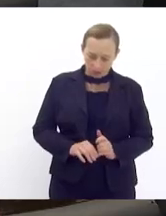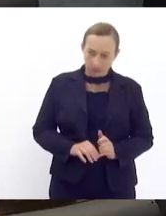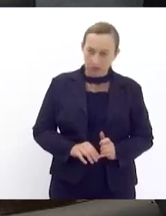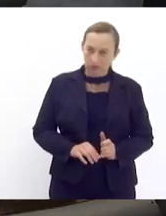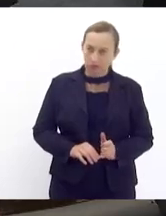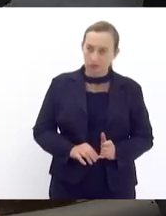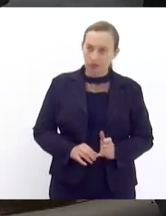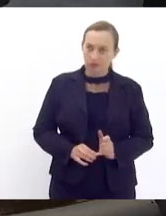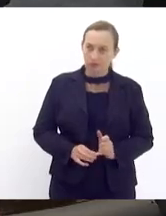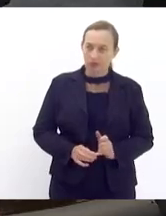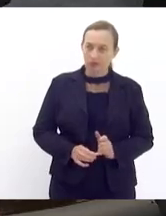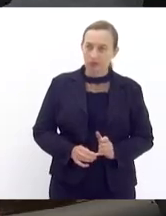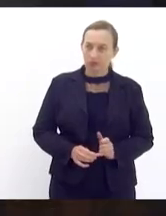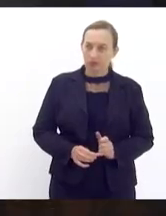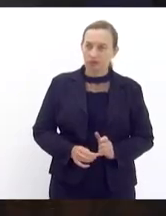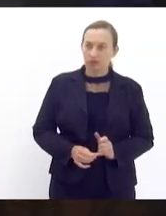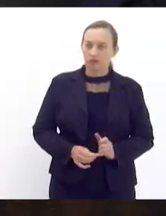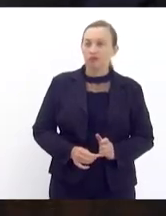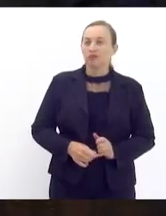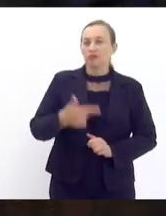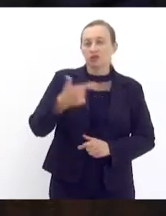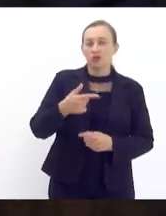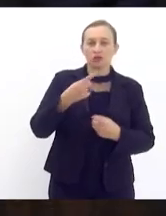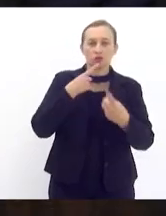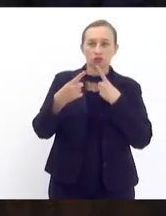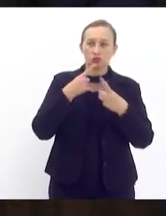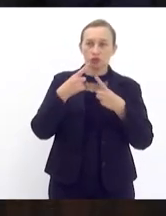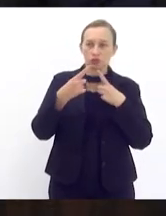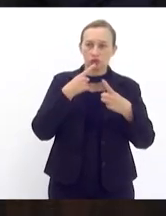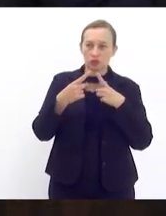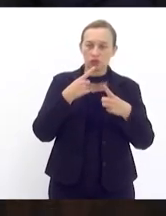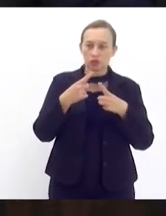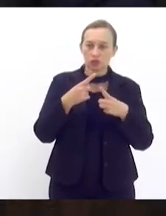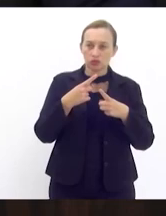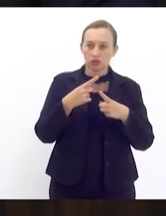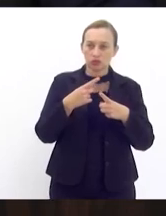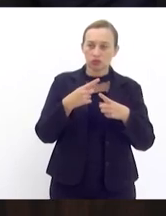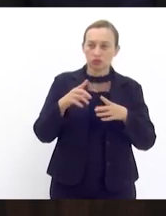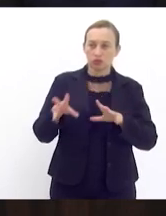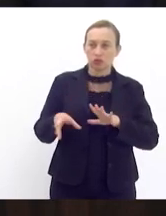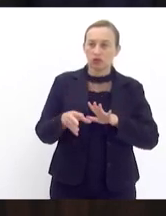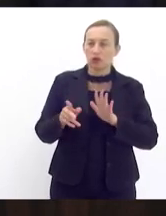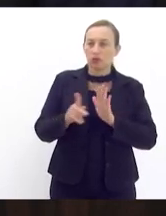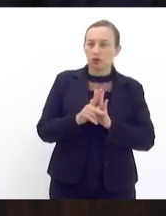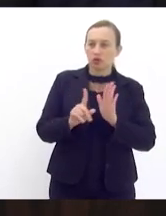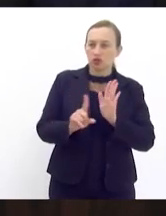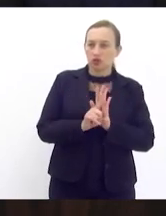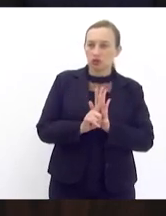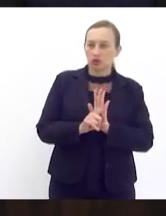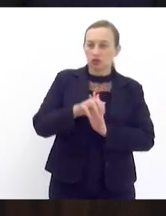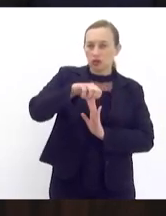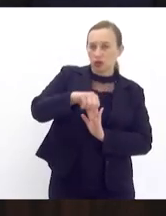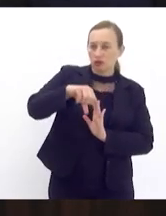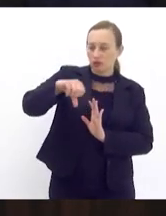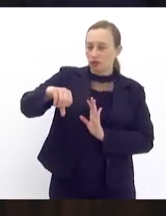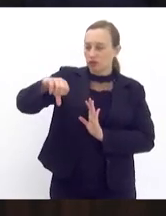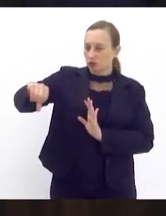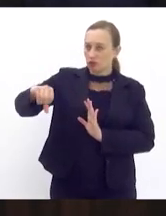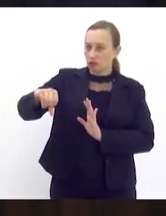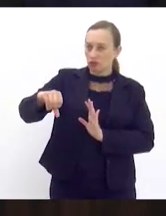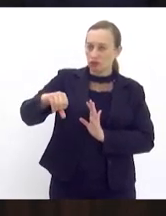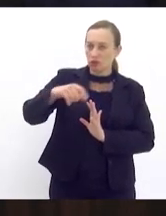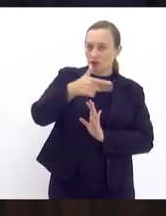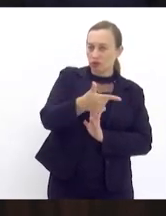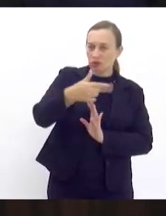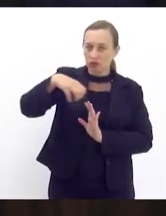entre a imitação ordinária em segunda discussão redação do vencido assim emendado projeto de lei 999 barra